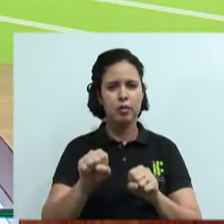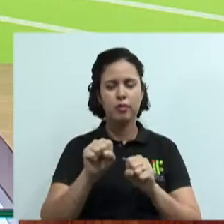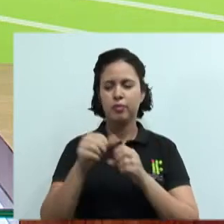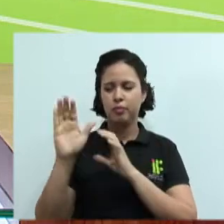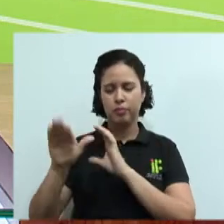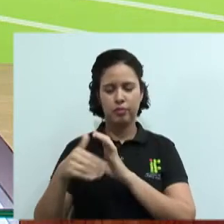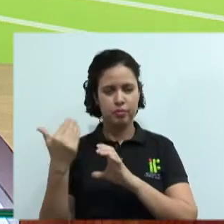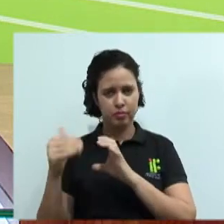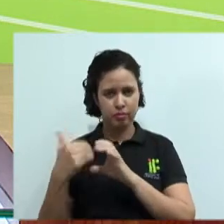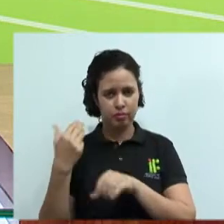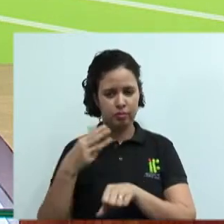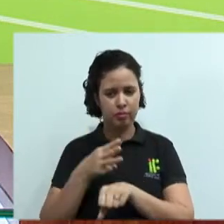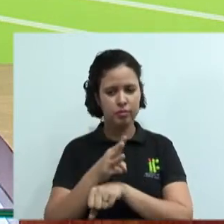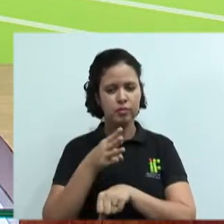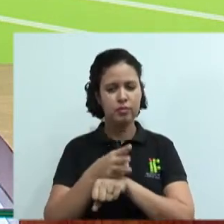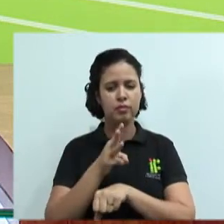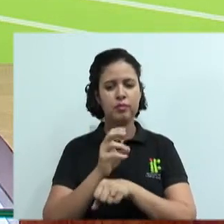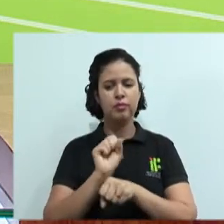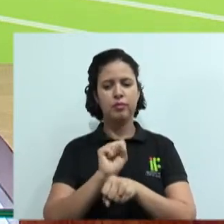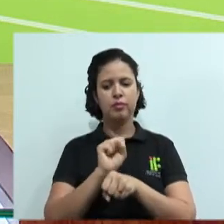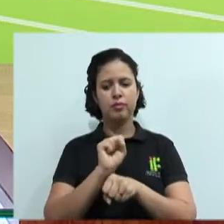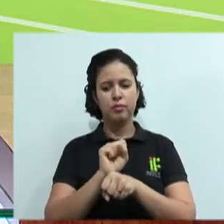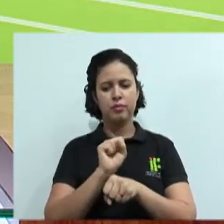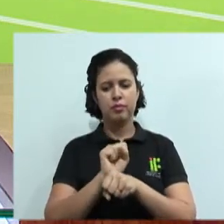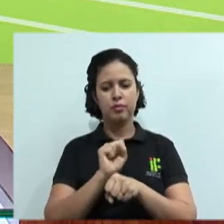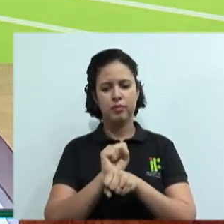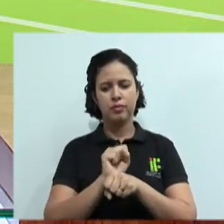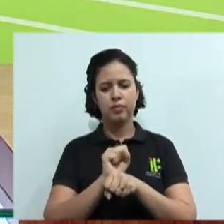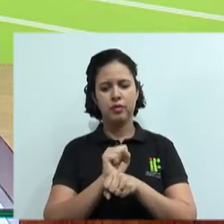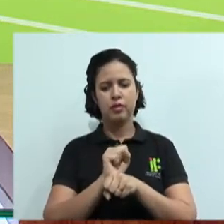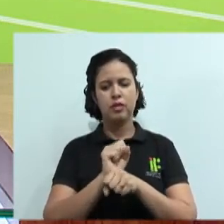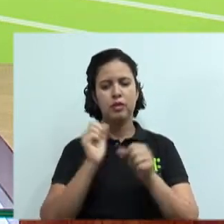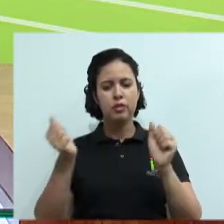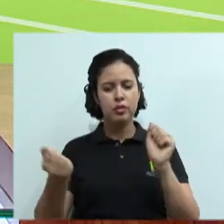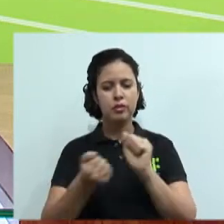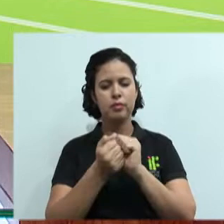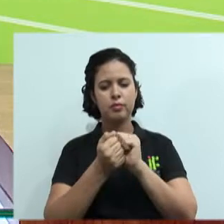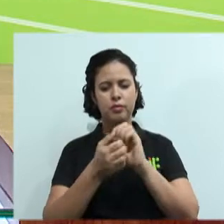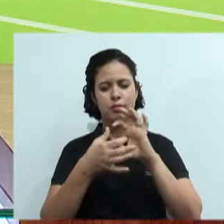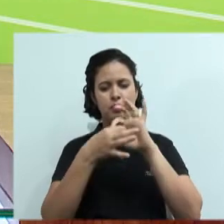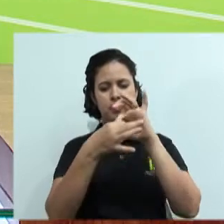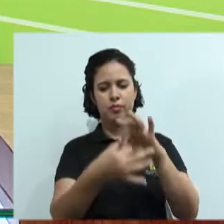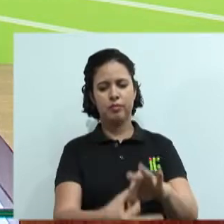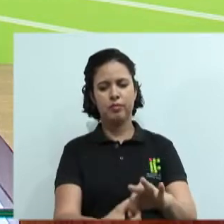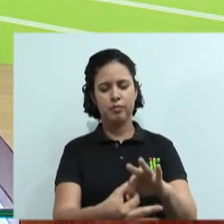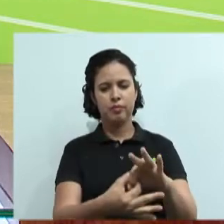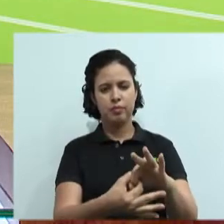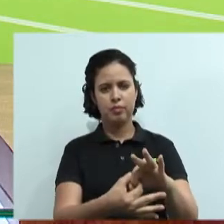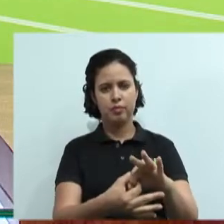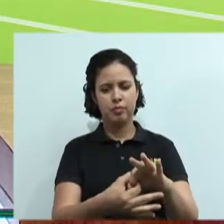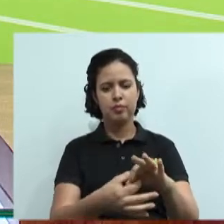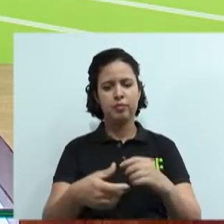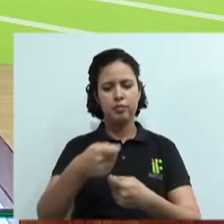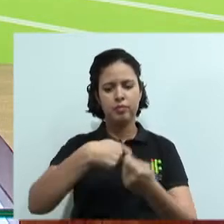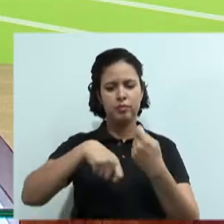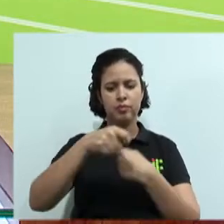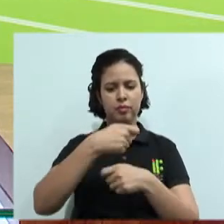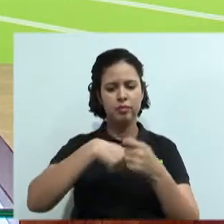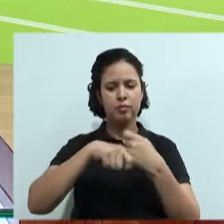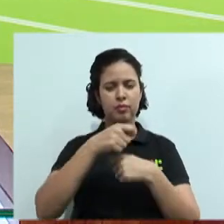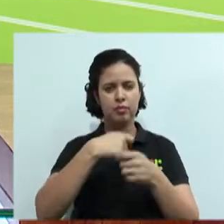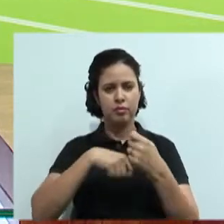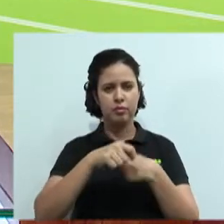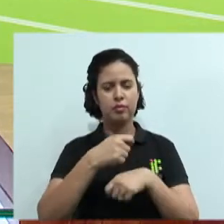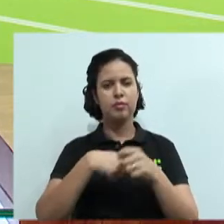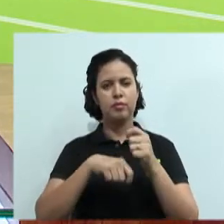fiquem à vontade, nós estamos aqui no chat exatamente para poder ter essa conexão, para poder ter essa negociação de conteúdo,